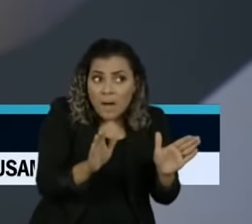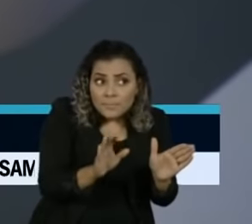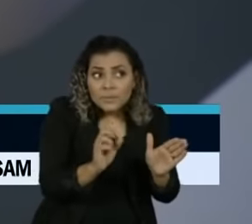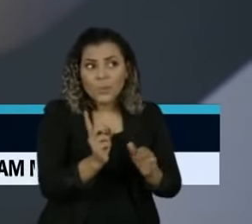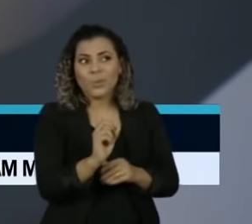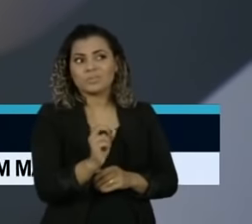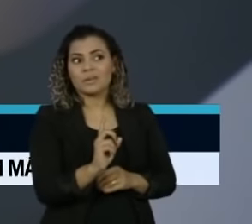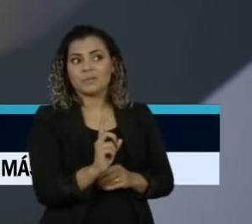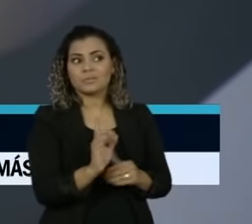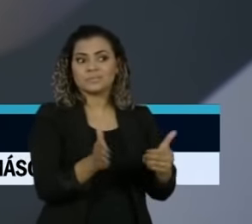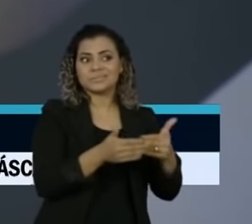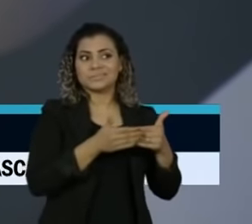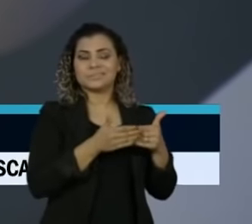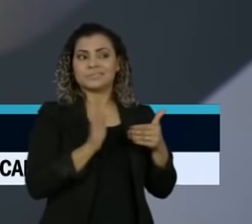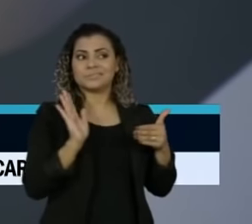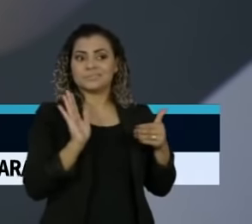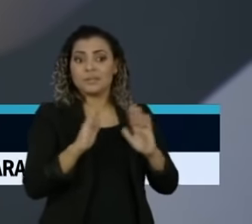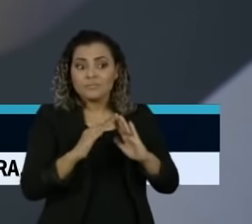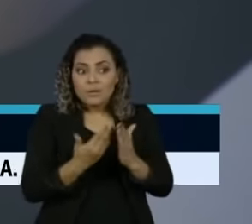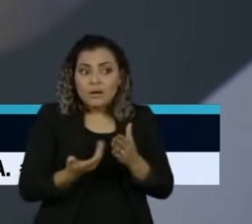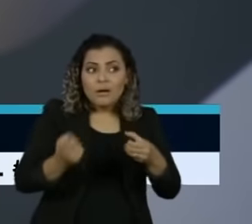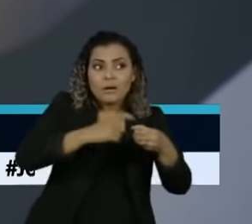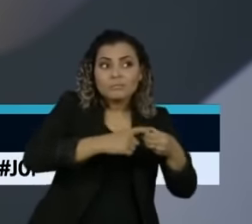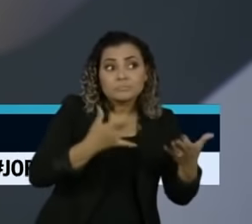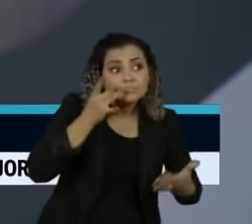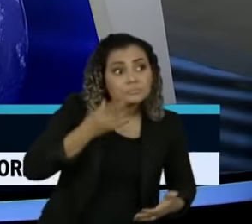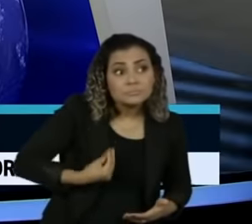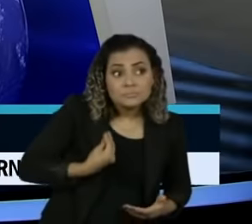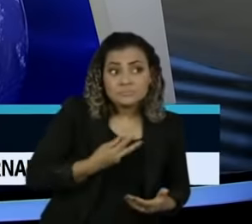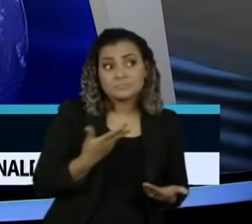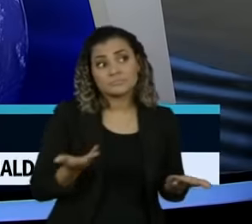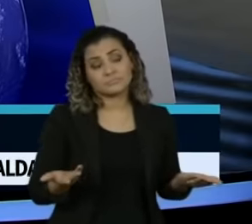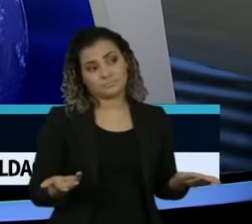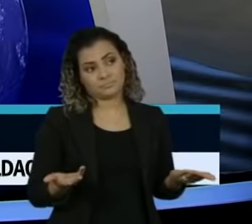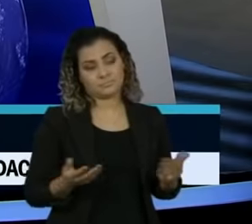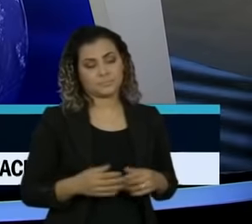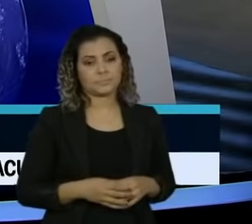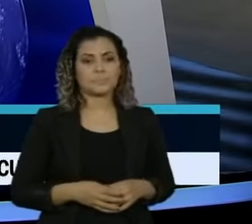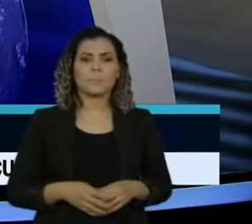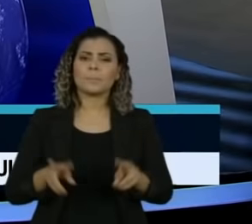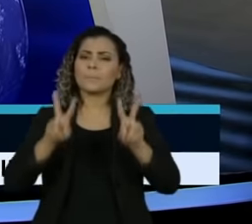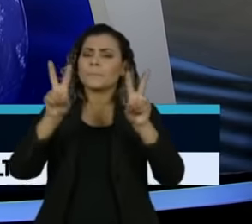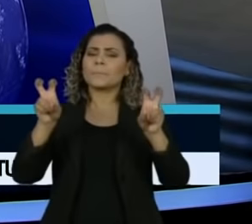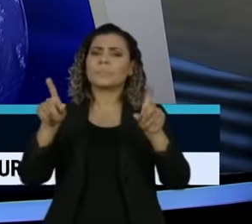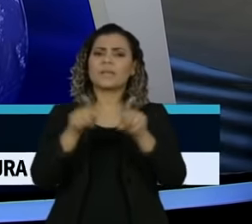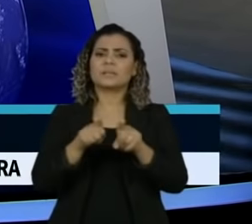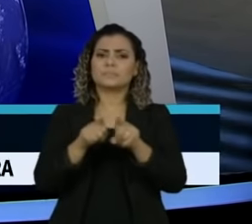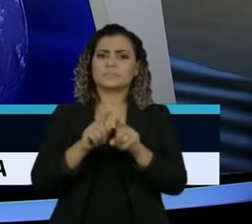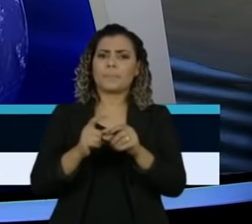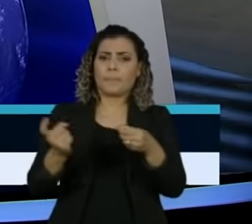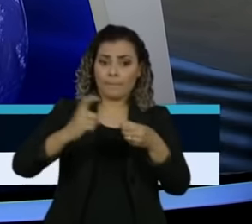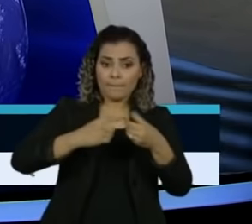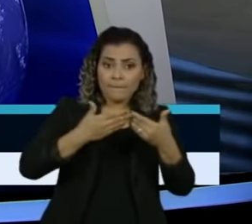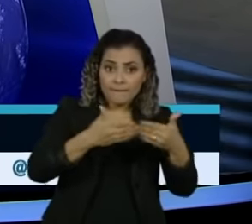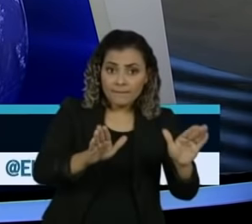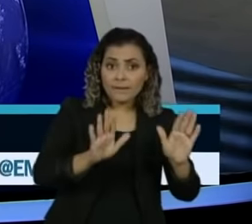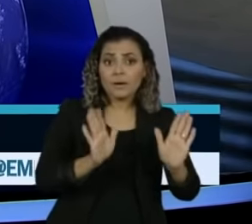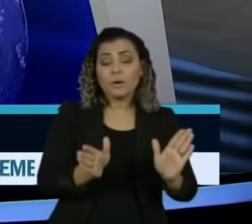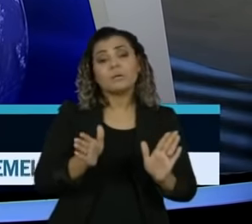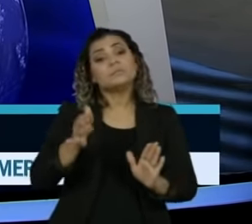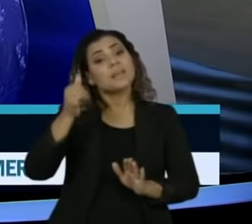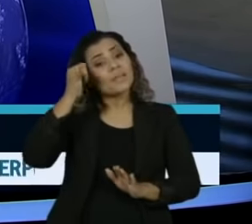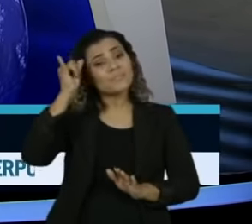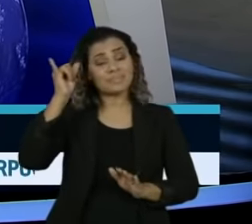ou não que as crianças voltem às aulas presenciais. Tem um ponto, esse retorno, professor, também importante para evitar